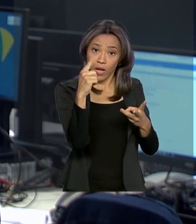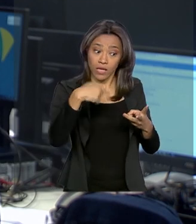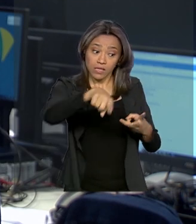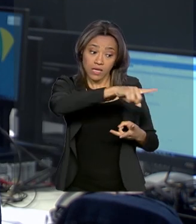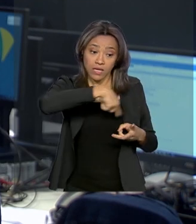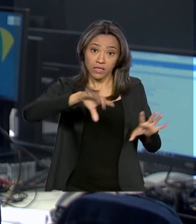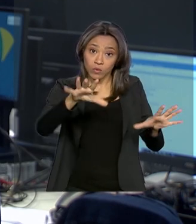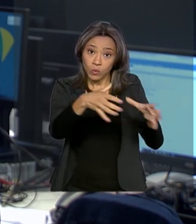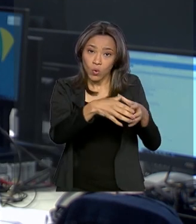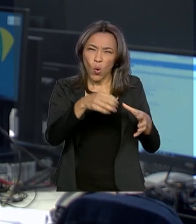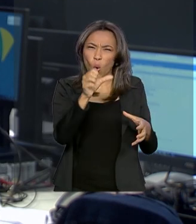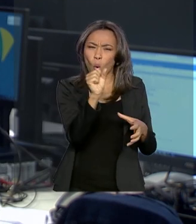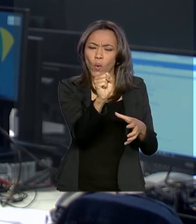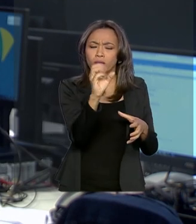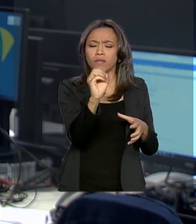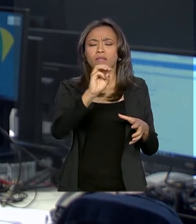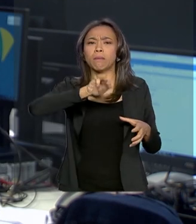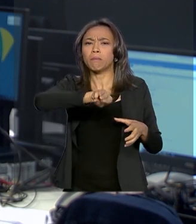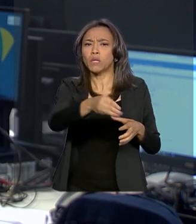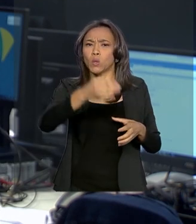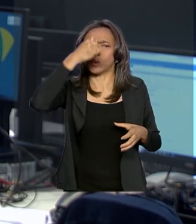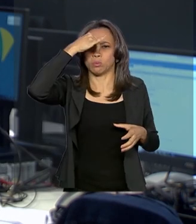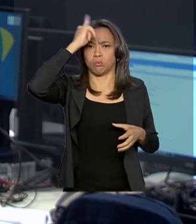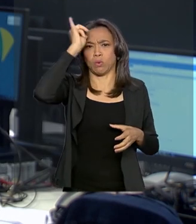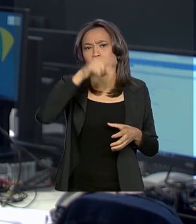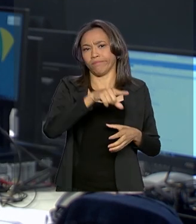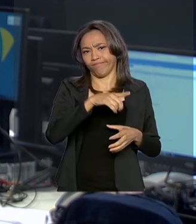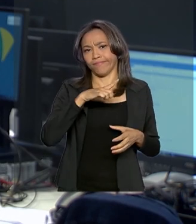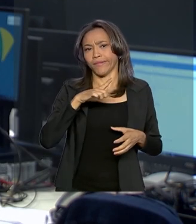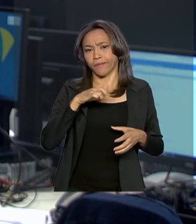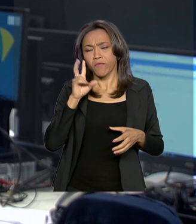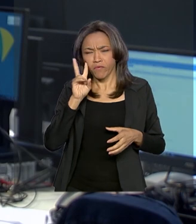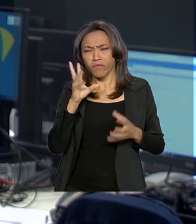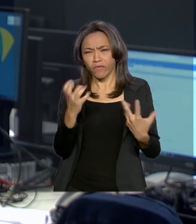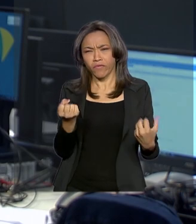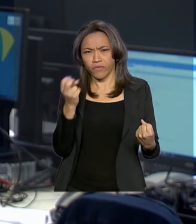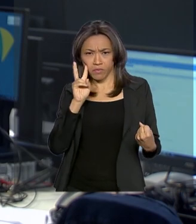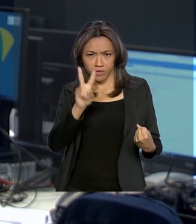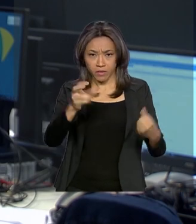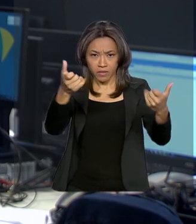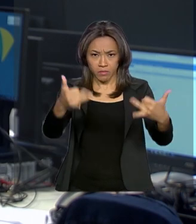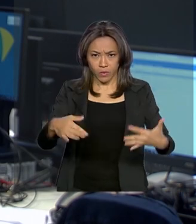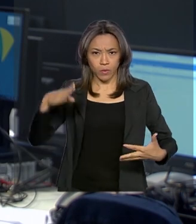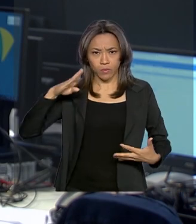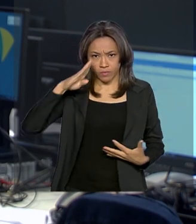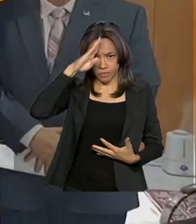80 milhões de bovinos. Vamos ouvir o que o presidente disse.